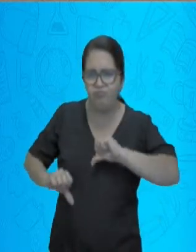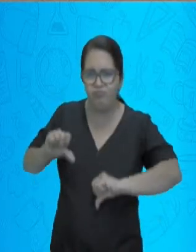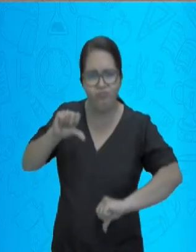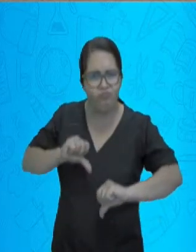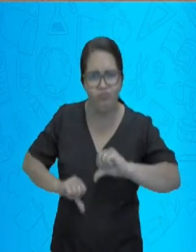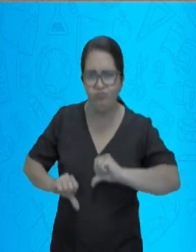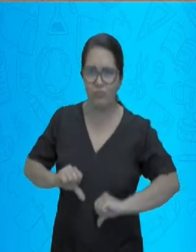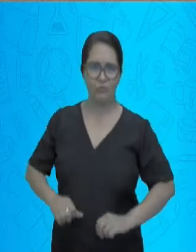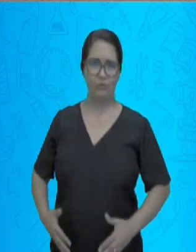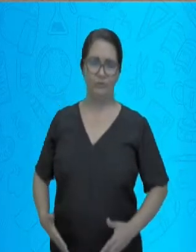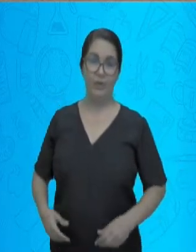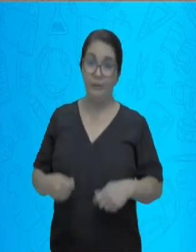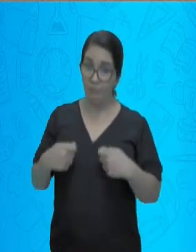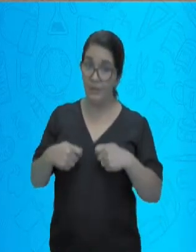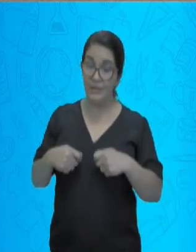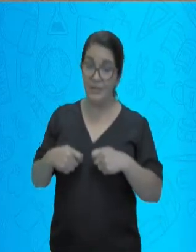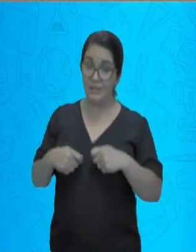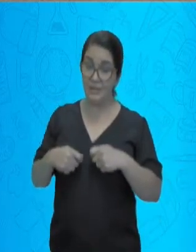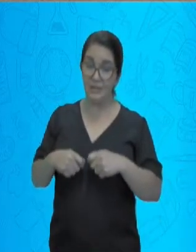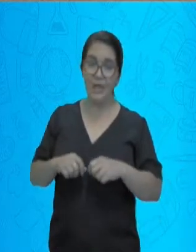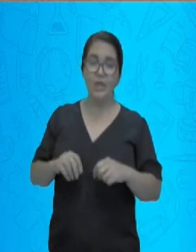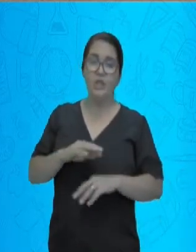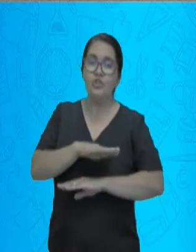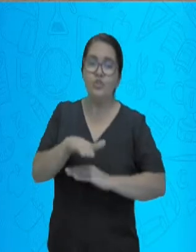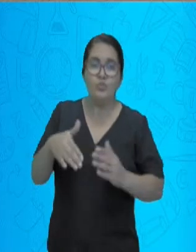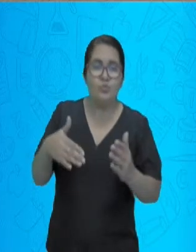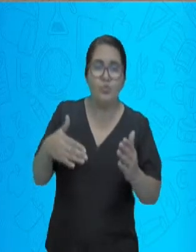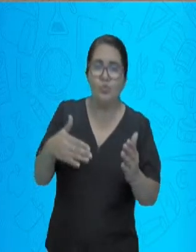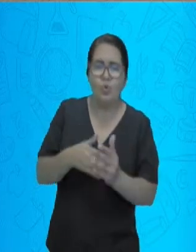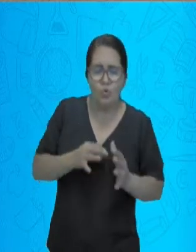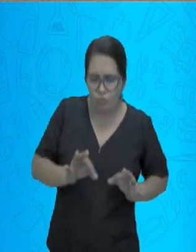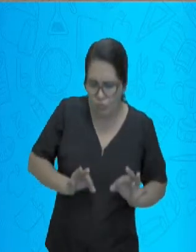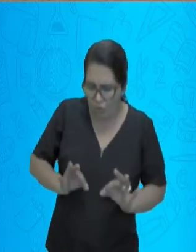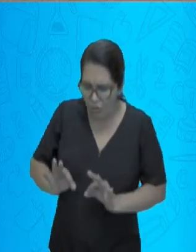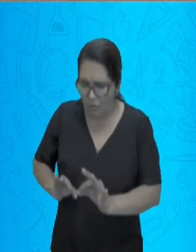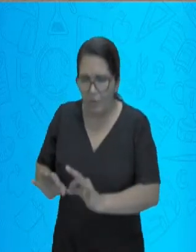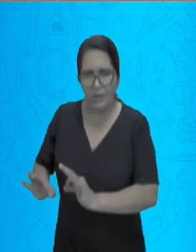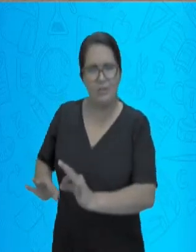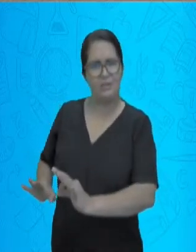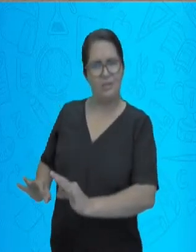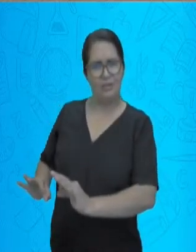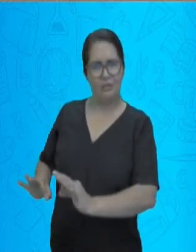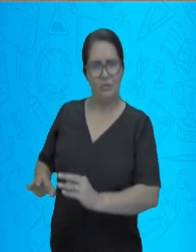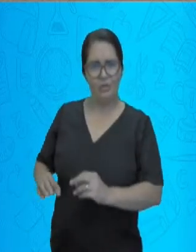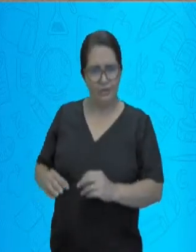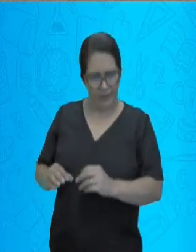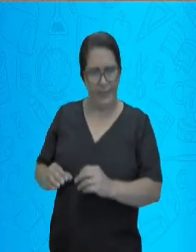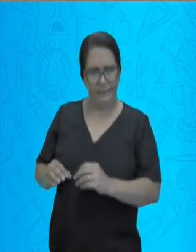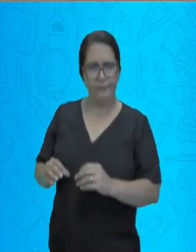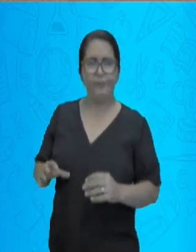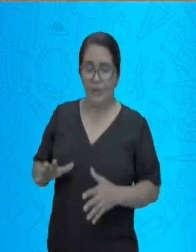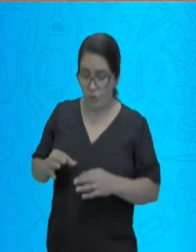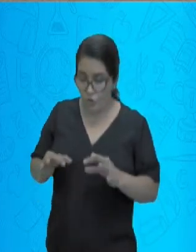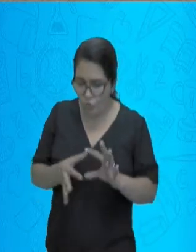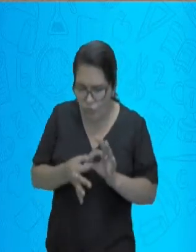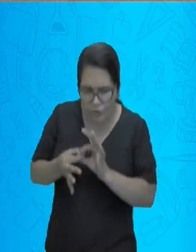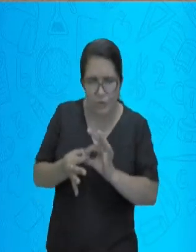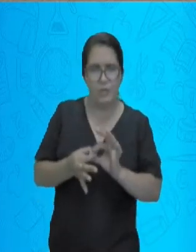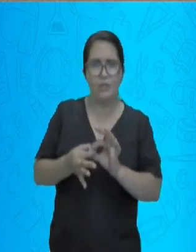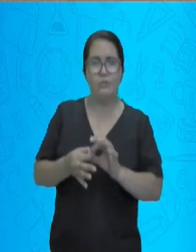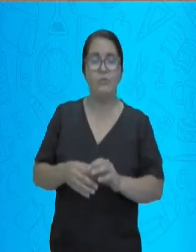acessórias, que vão estar organizando também, junto com o estômago,